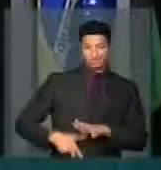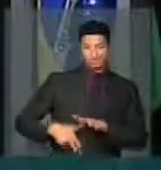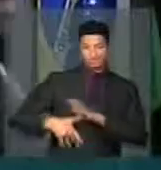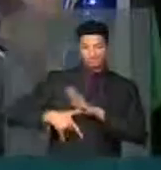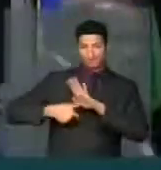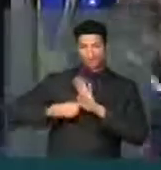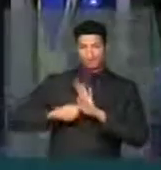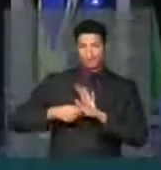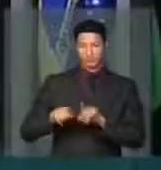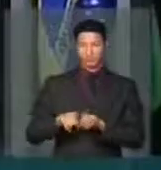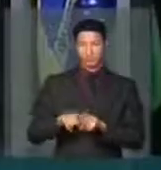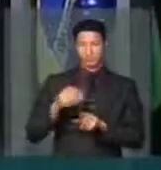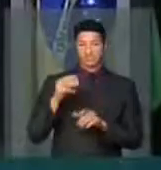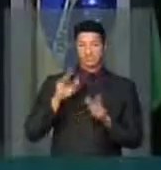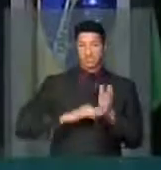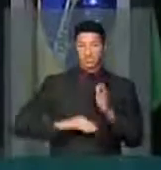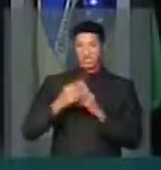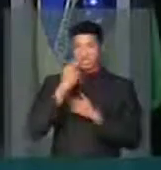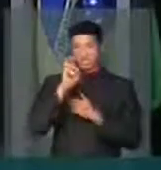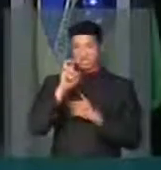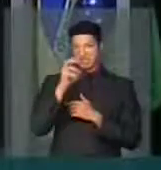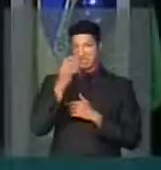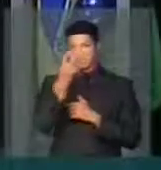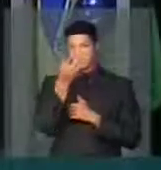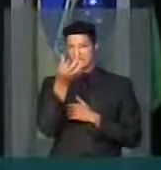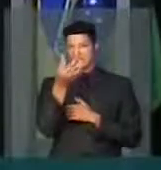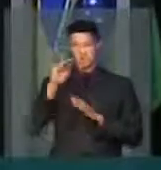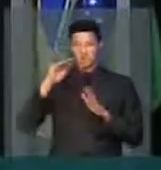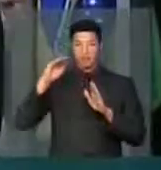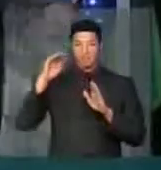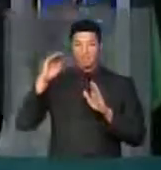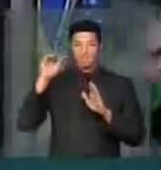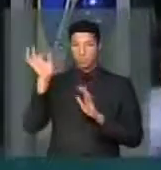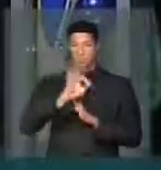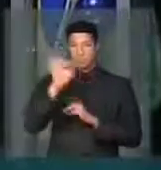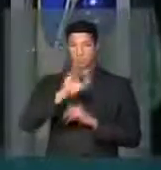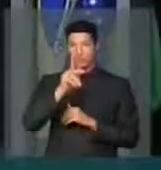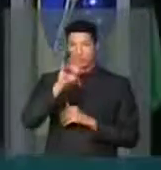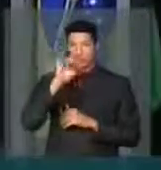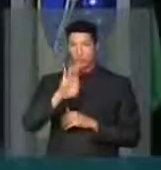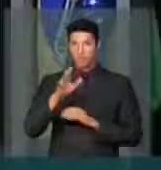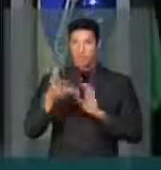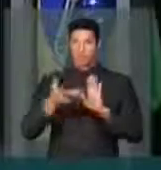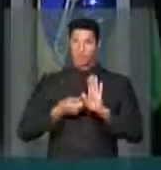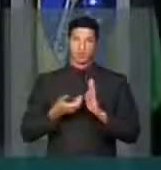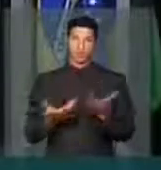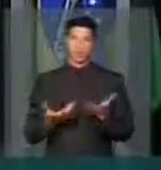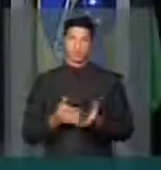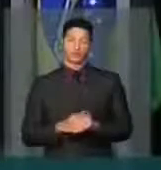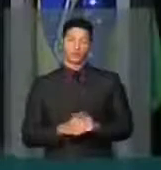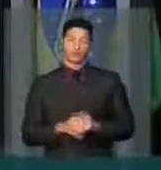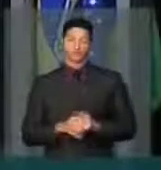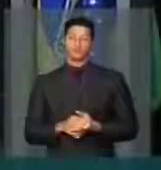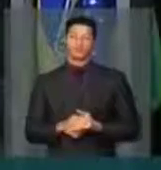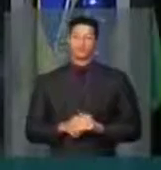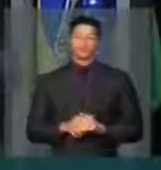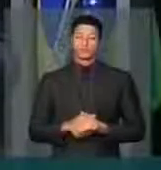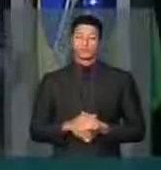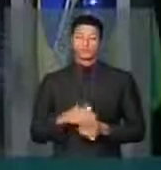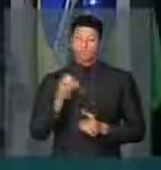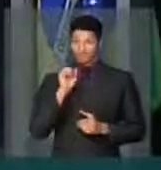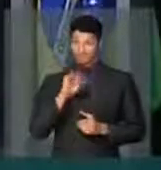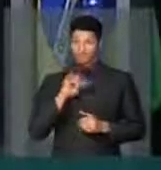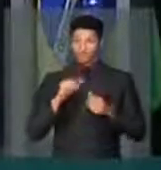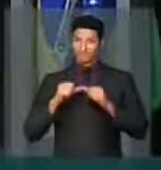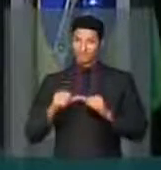e tirar 35, 36% do PIB de arrecadação. Se